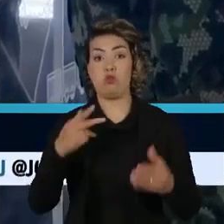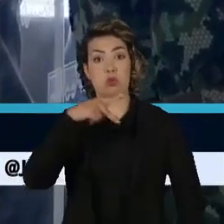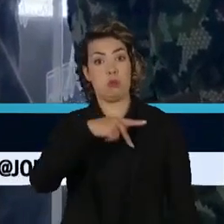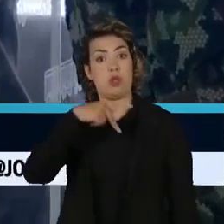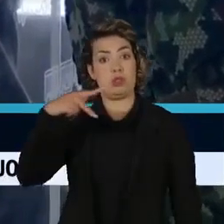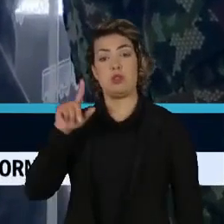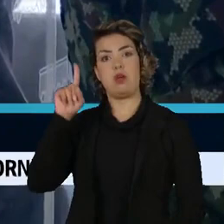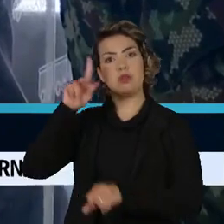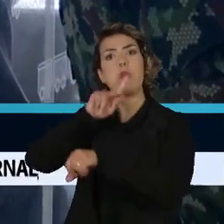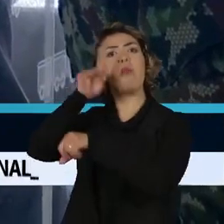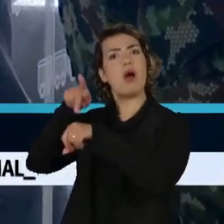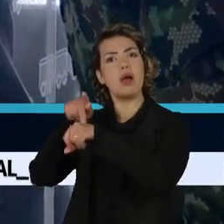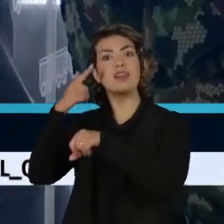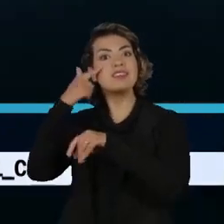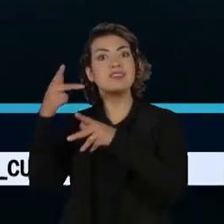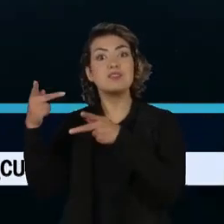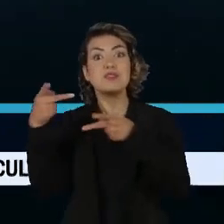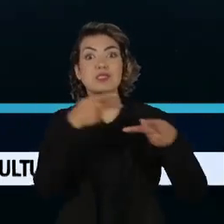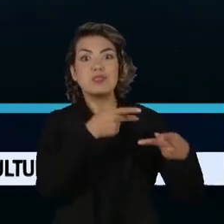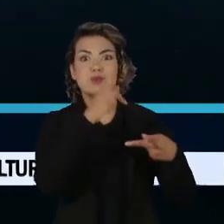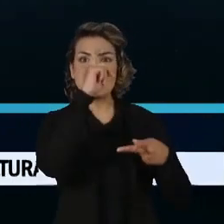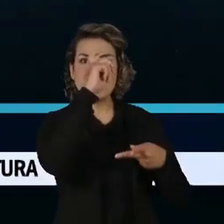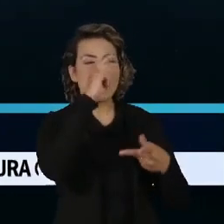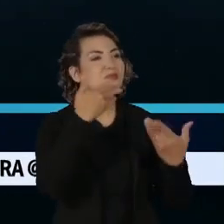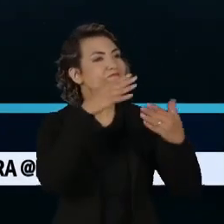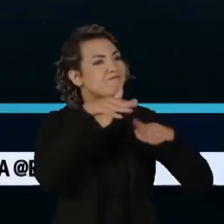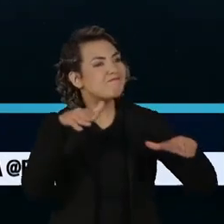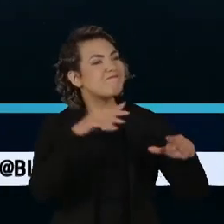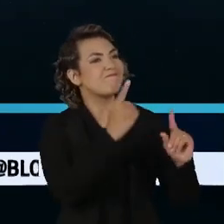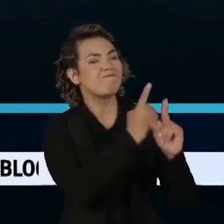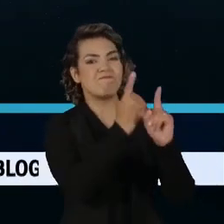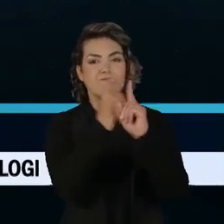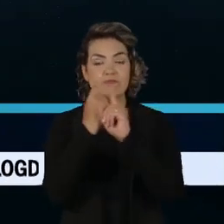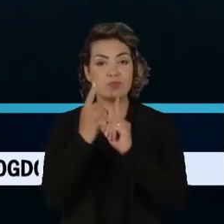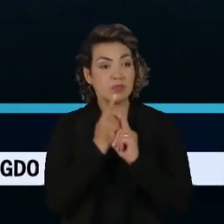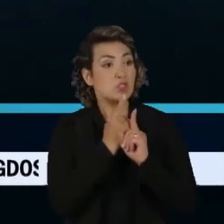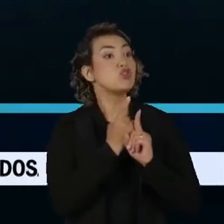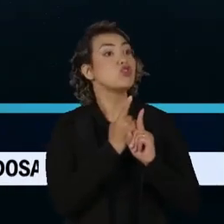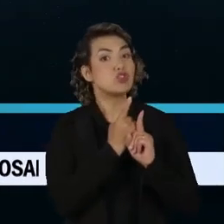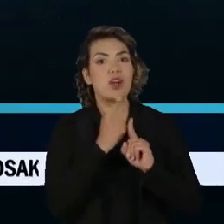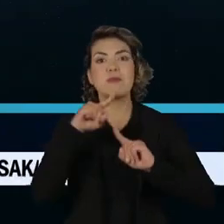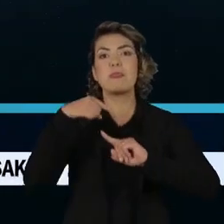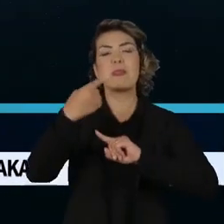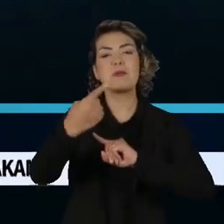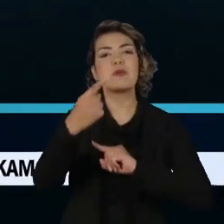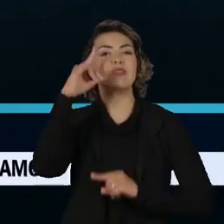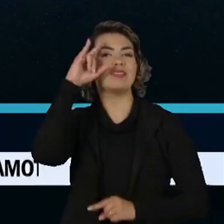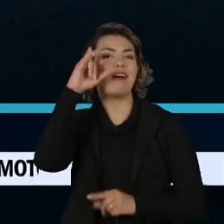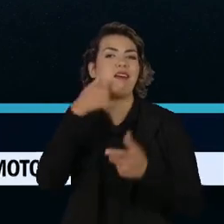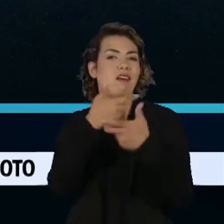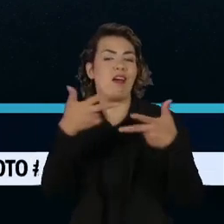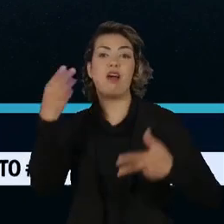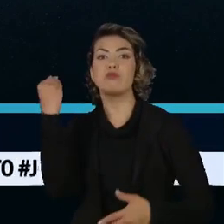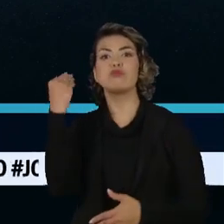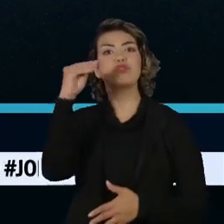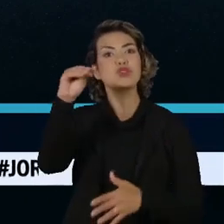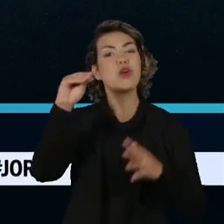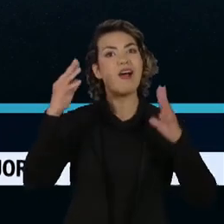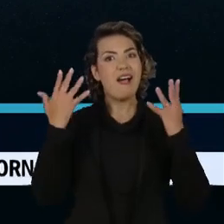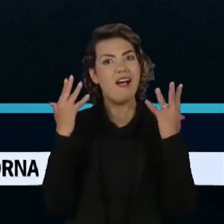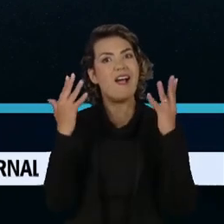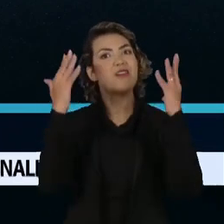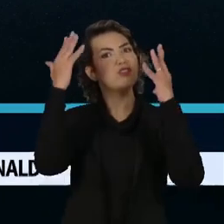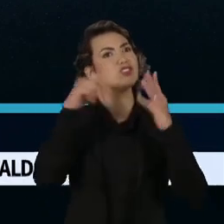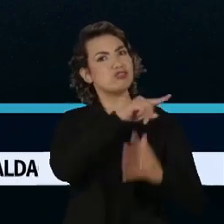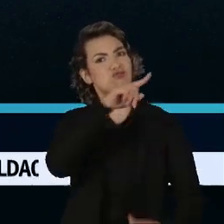Gustavo Petro, visitou as crianças no hospital. Em seguida, publicou em sua rede social um elogio à união de indígenas e militares que resultou no